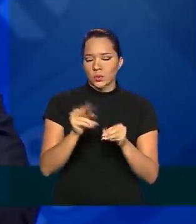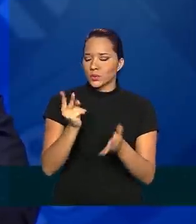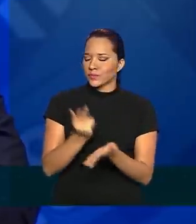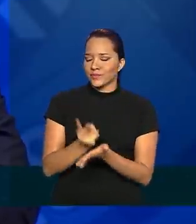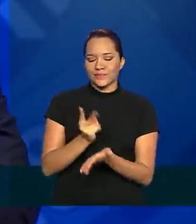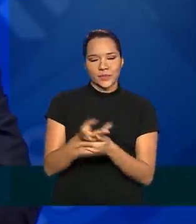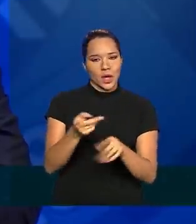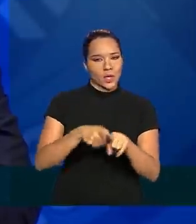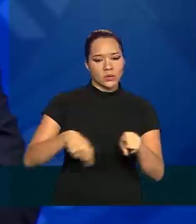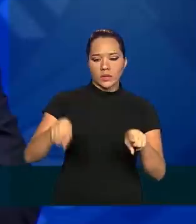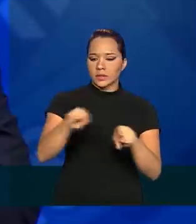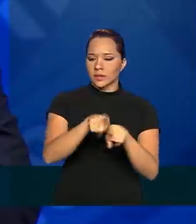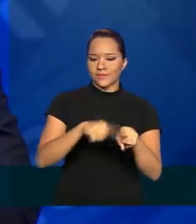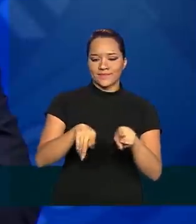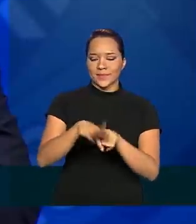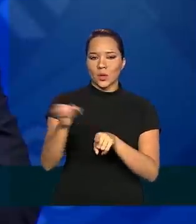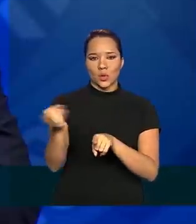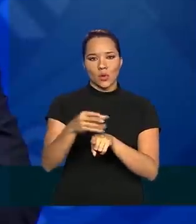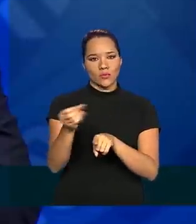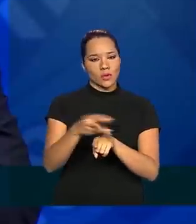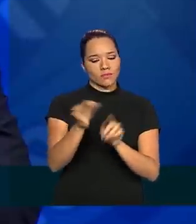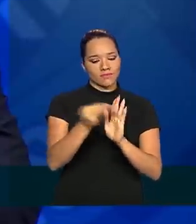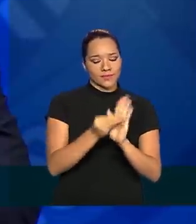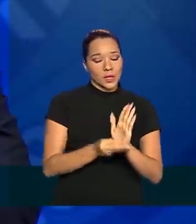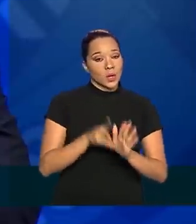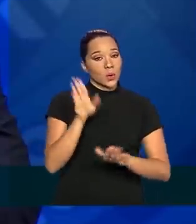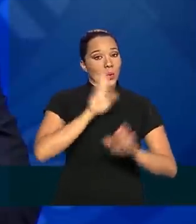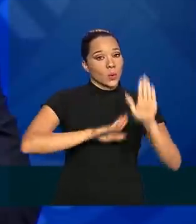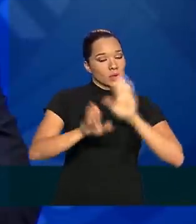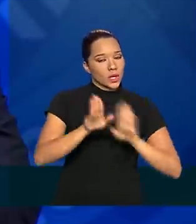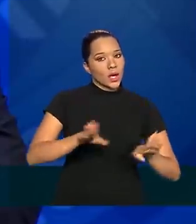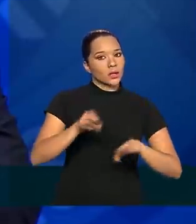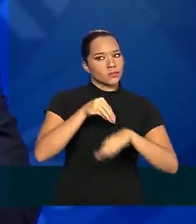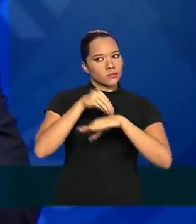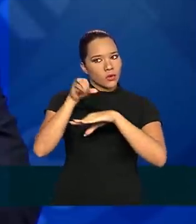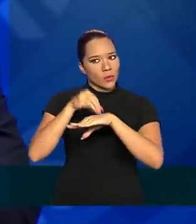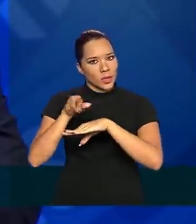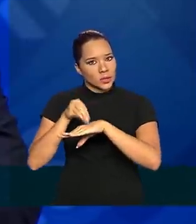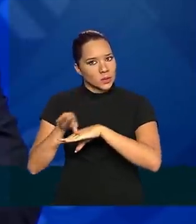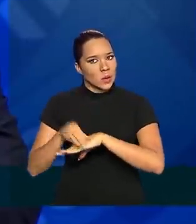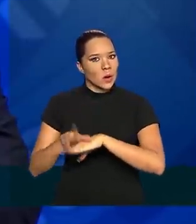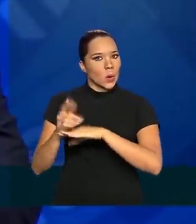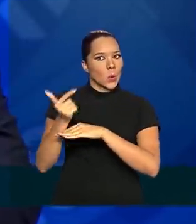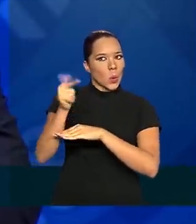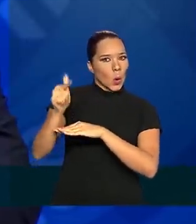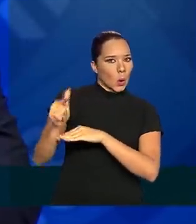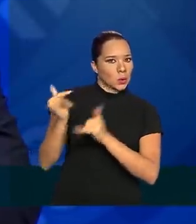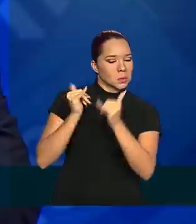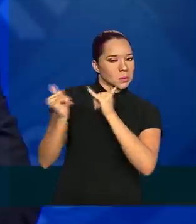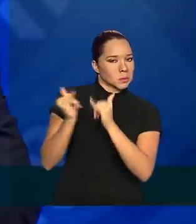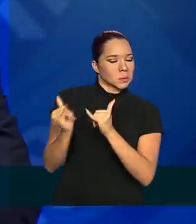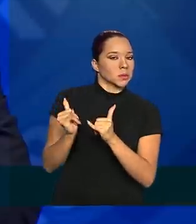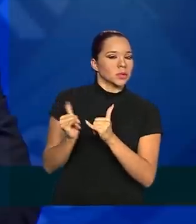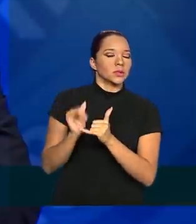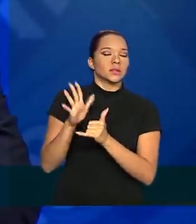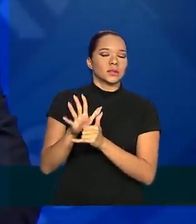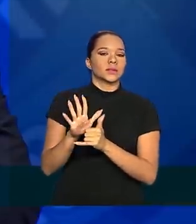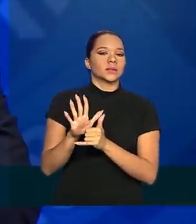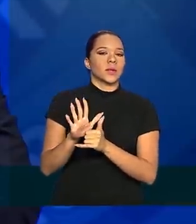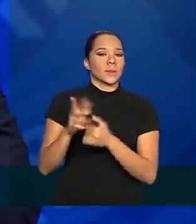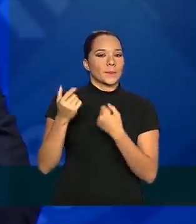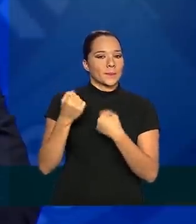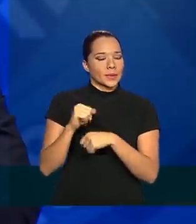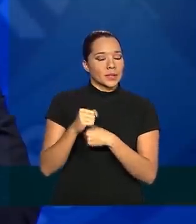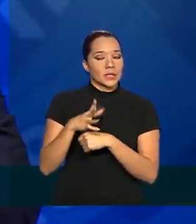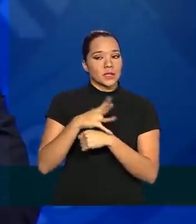atualização. Certo? Então, muito cuidado com a informação que se coloca por aí afora. Procure sempre as